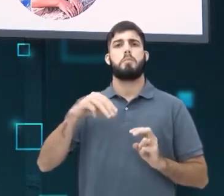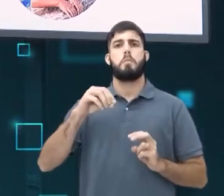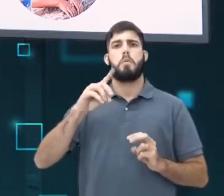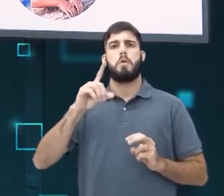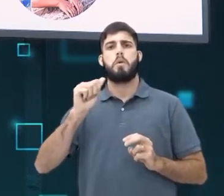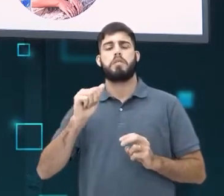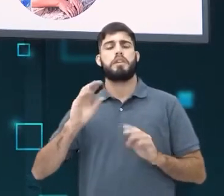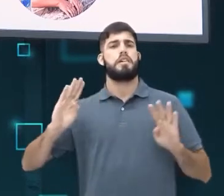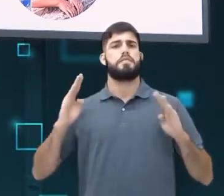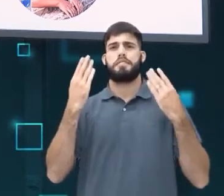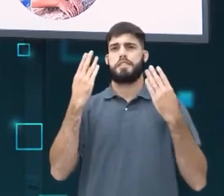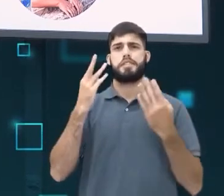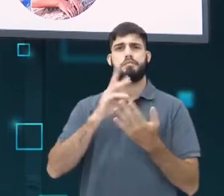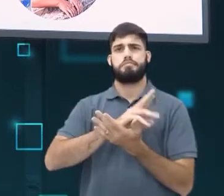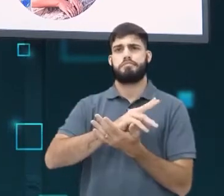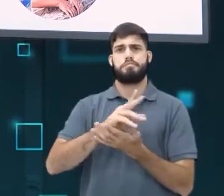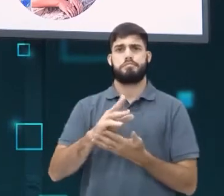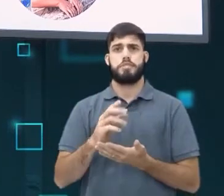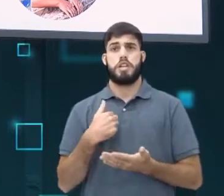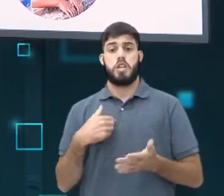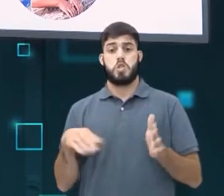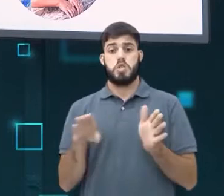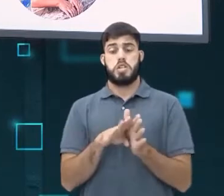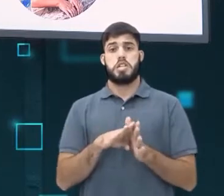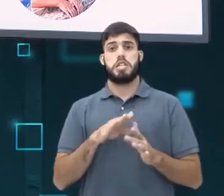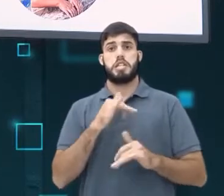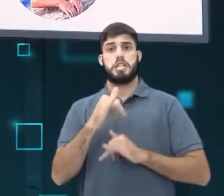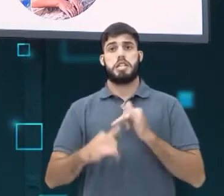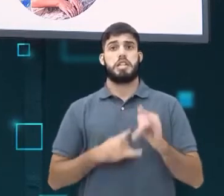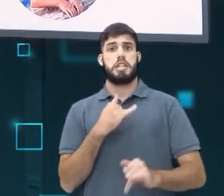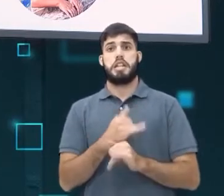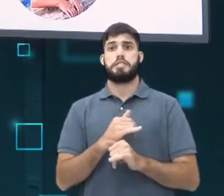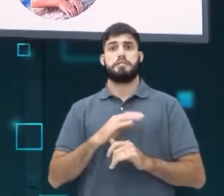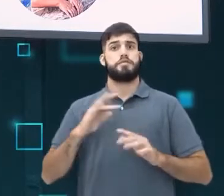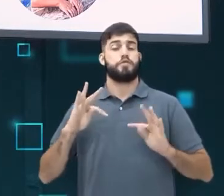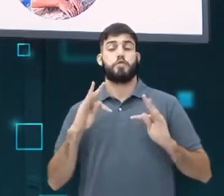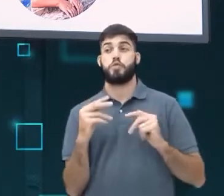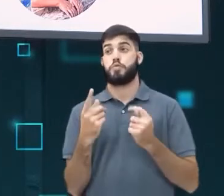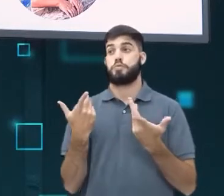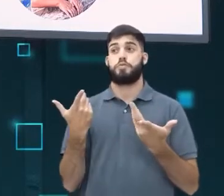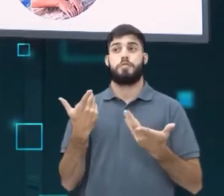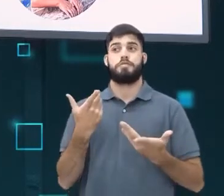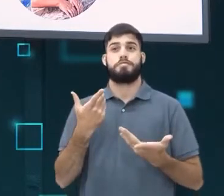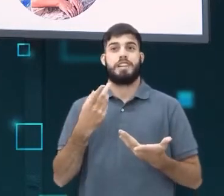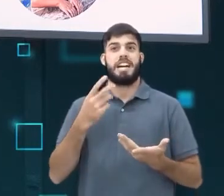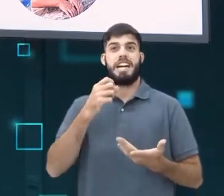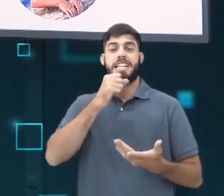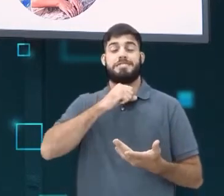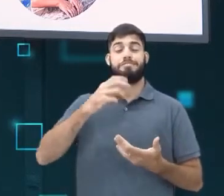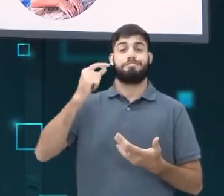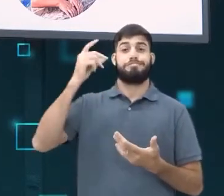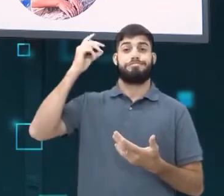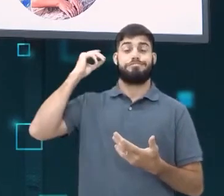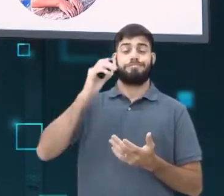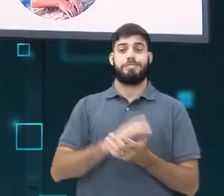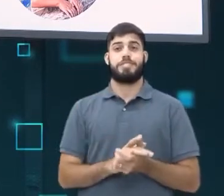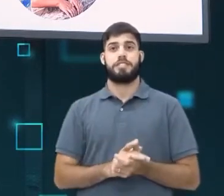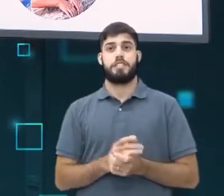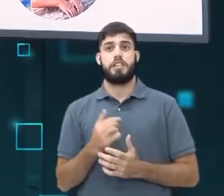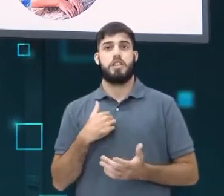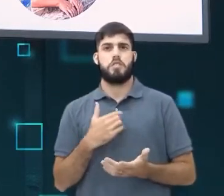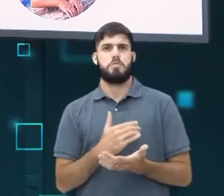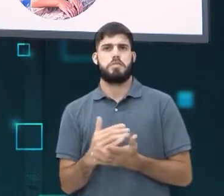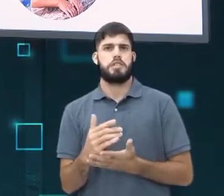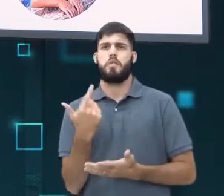eventos e quando eu cheguei na internet era tudo mato, viu? Quando eu comecei, eu comecei como blogueira, não existia